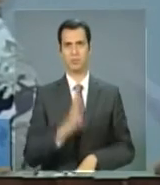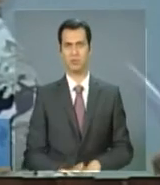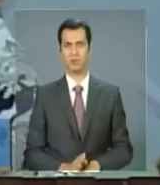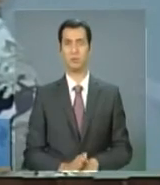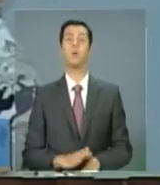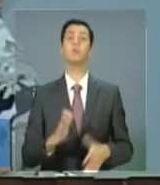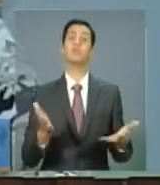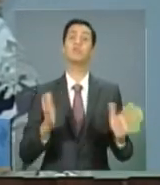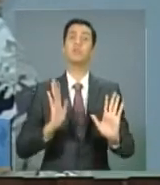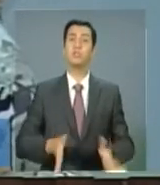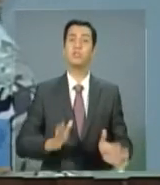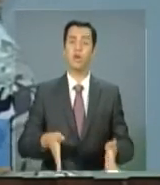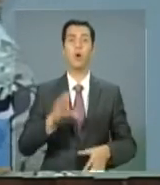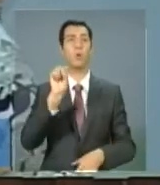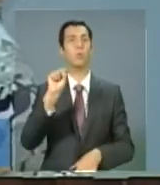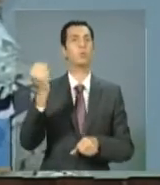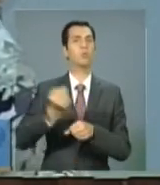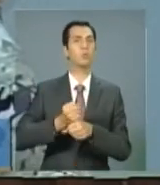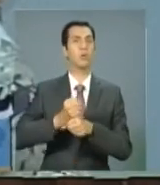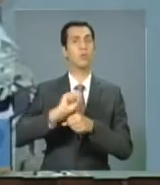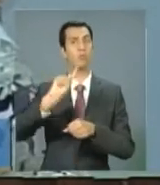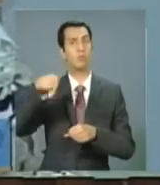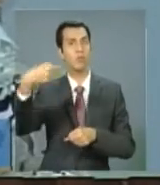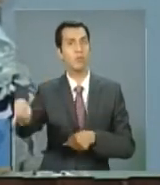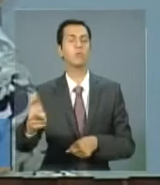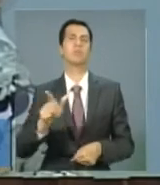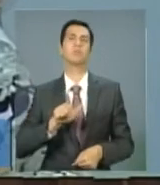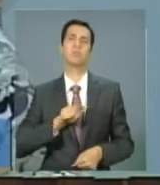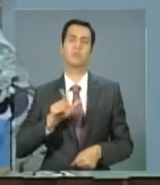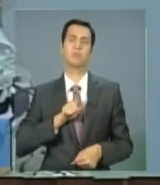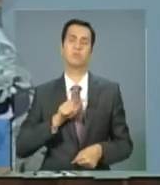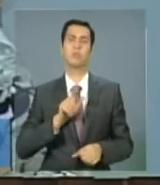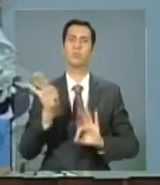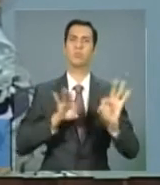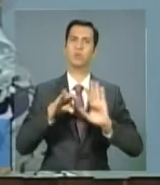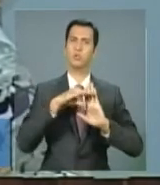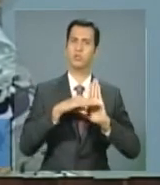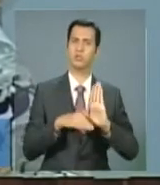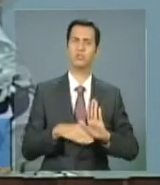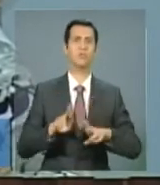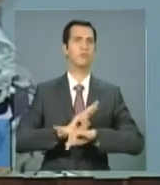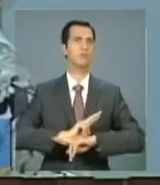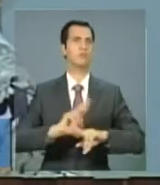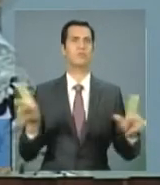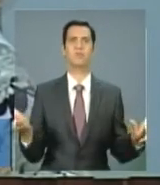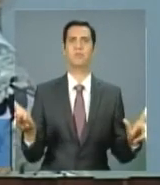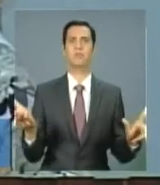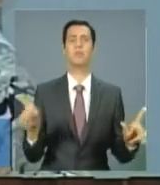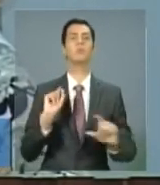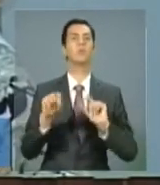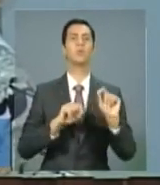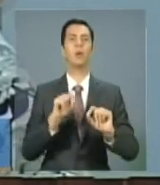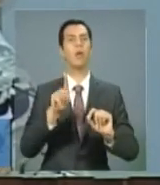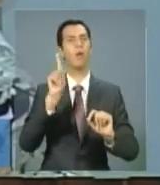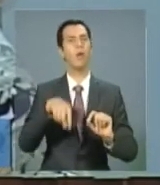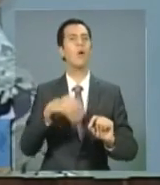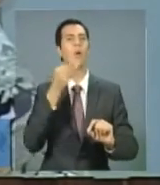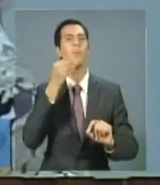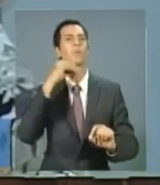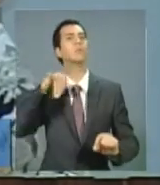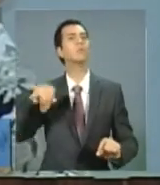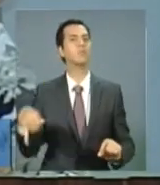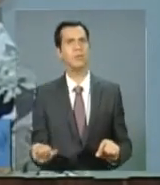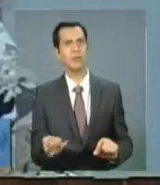anos depois, nós temos um programa completamente diferente, um programa que abre um conjunto de oportunidades, um